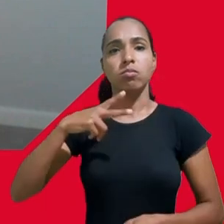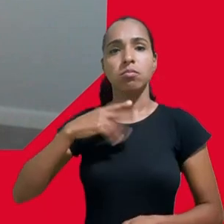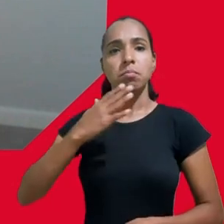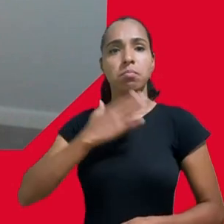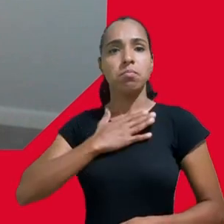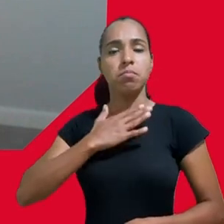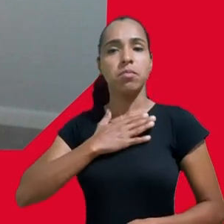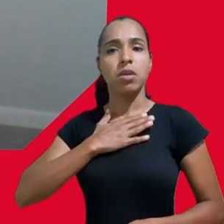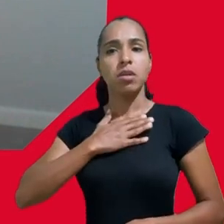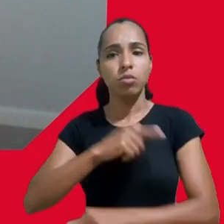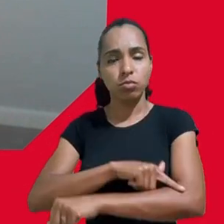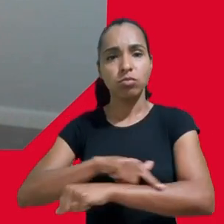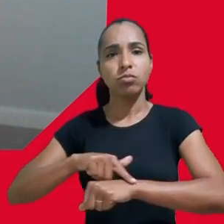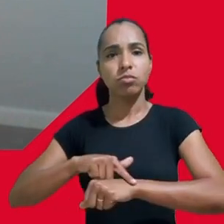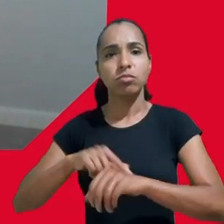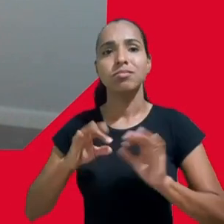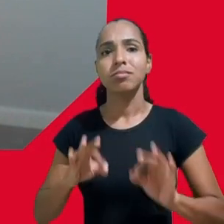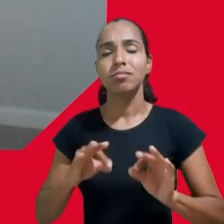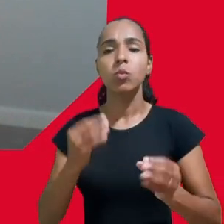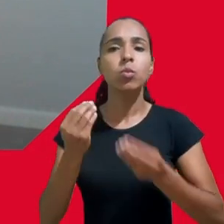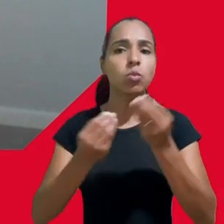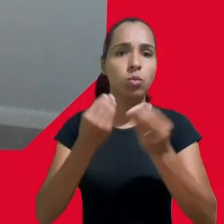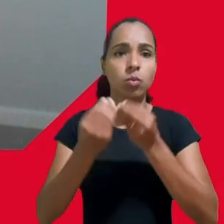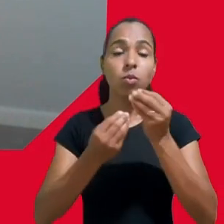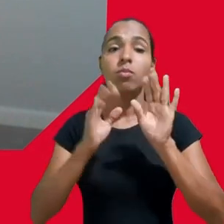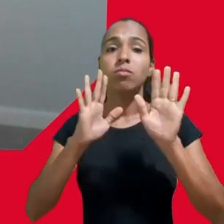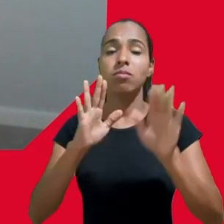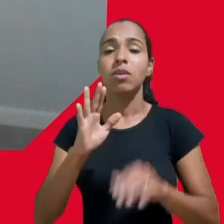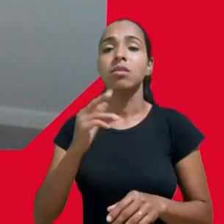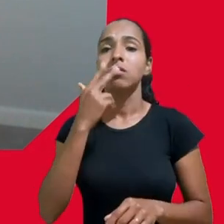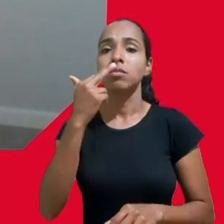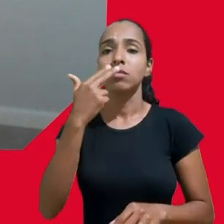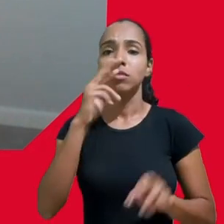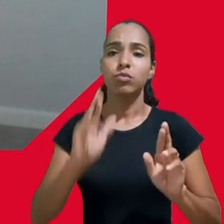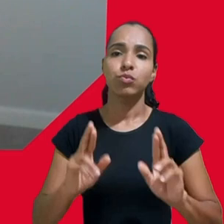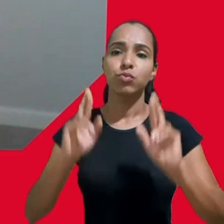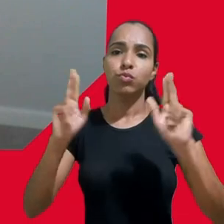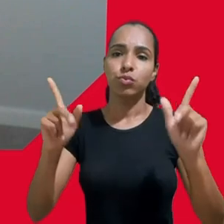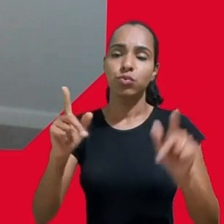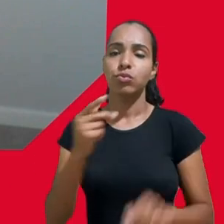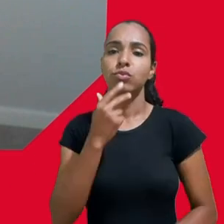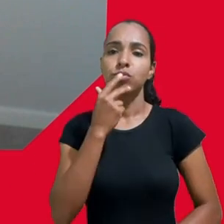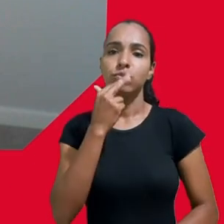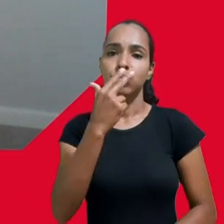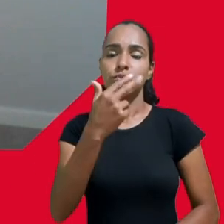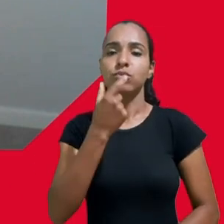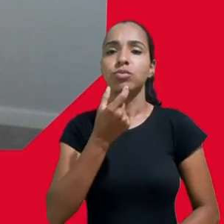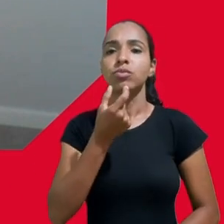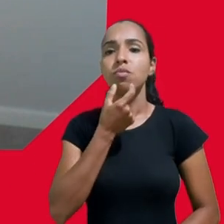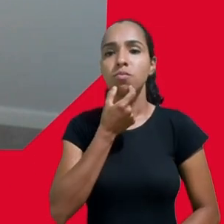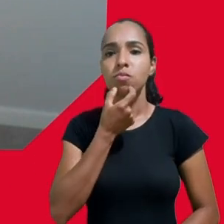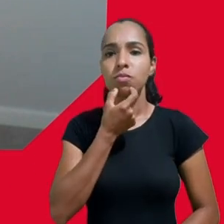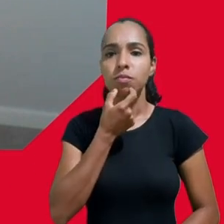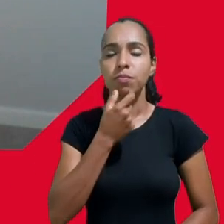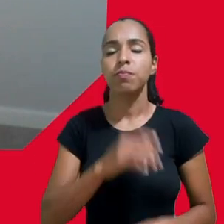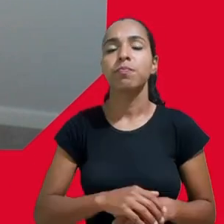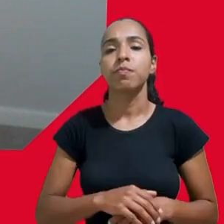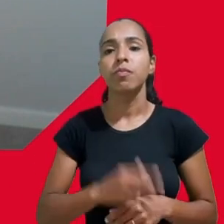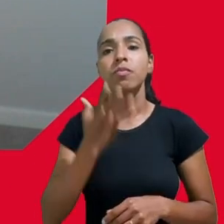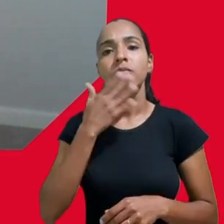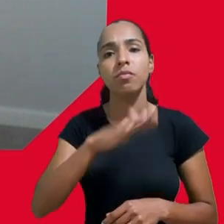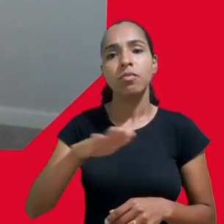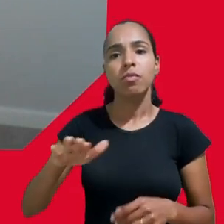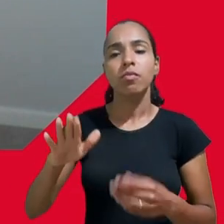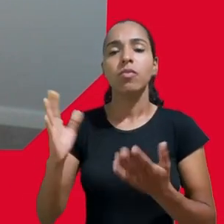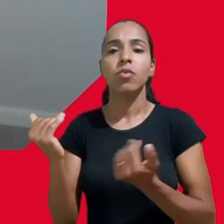providas em inglês e além disso essas crianças e adolescentes também relataram um incômodo das empresas utilizarem